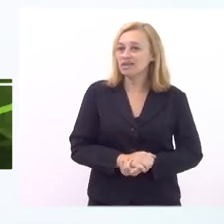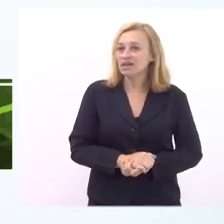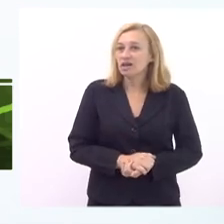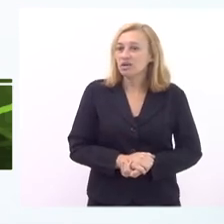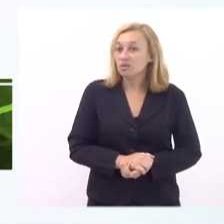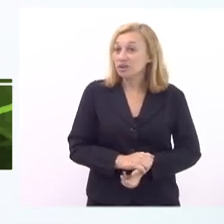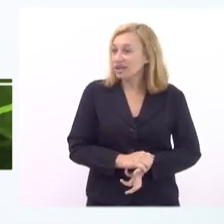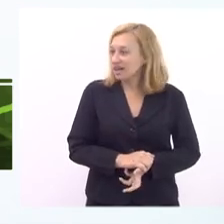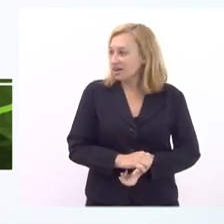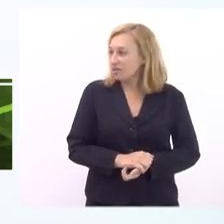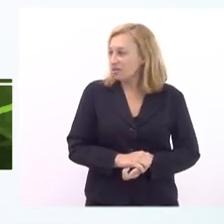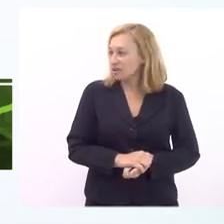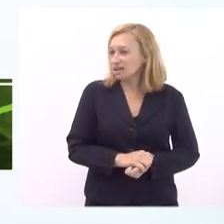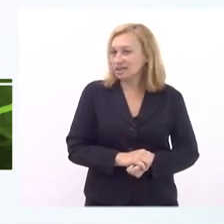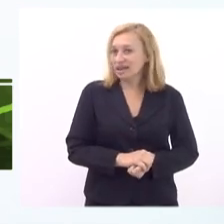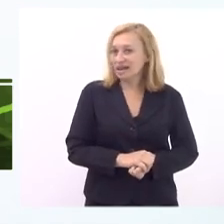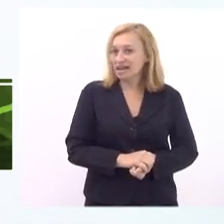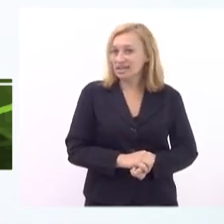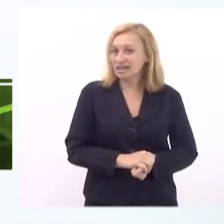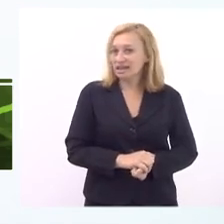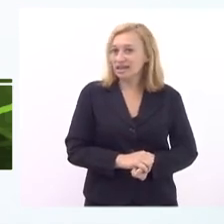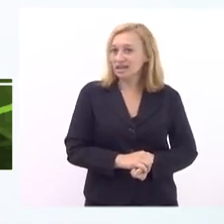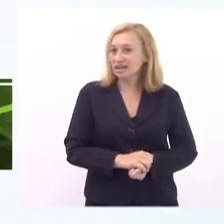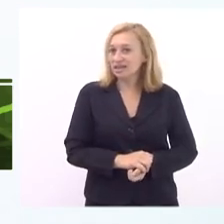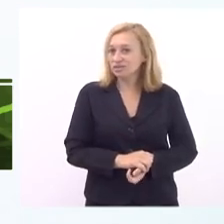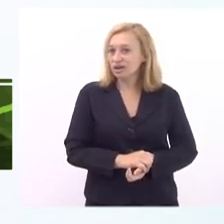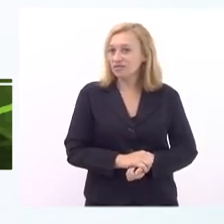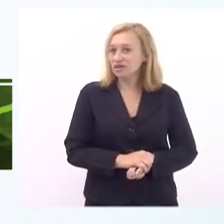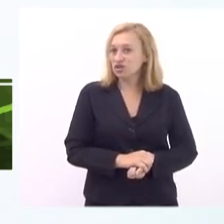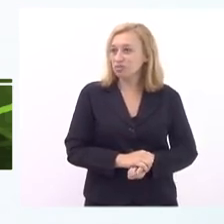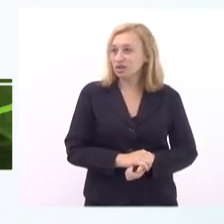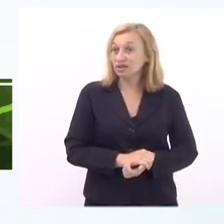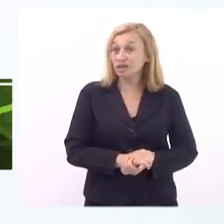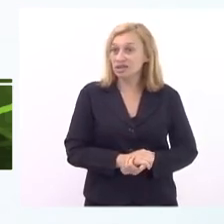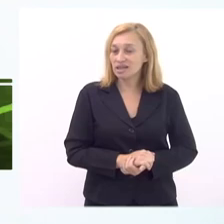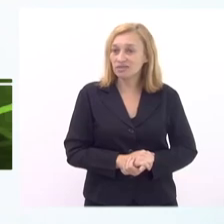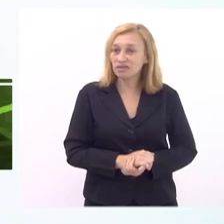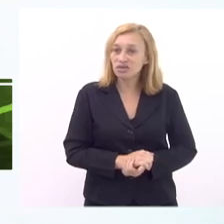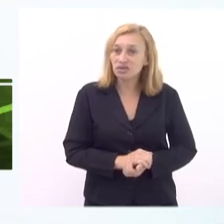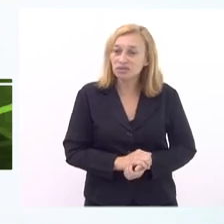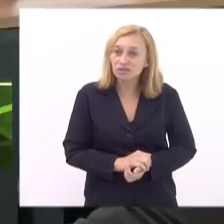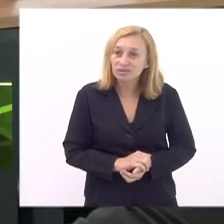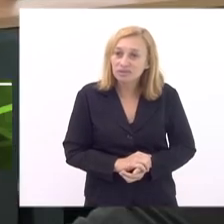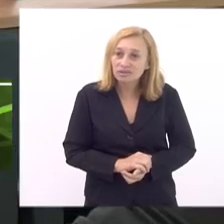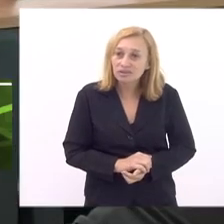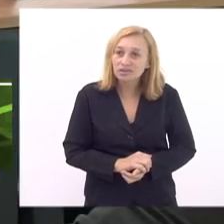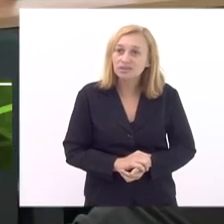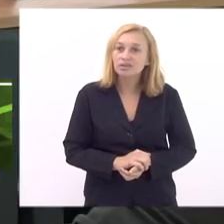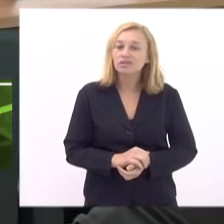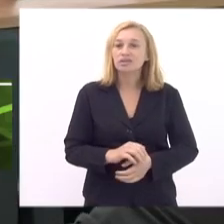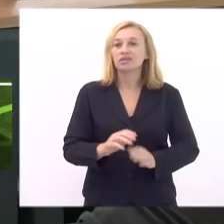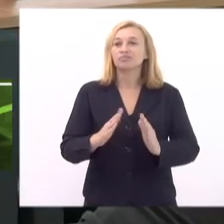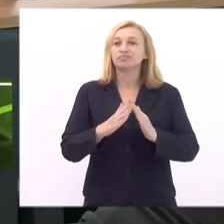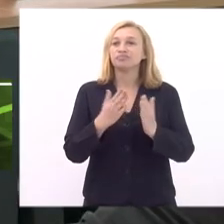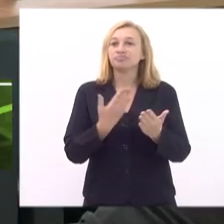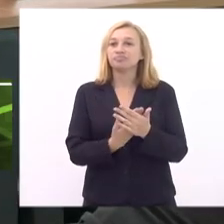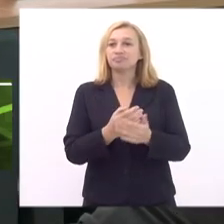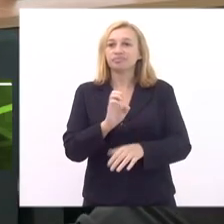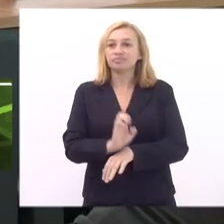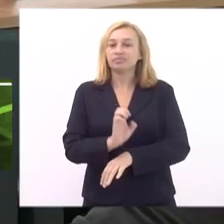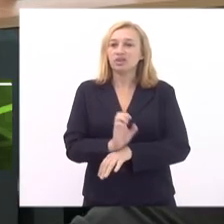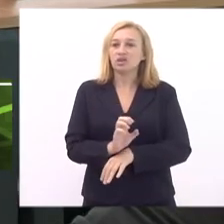aqui o estudante Natan Vitor Rodrigues que é do colégio estadual José Bonifácio